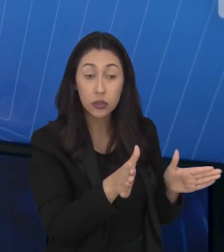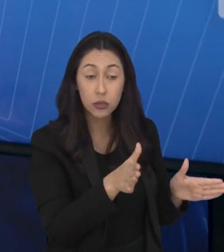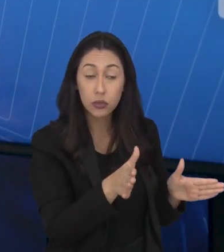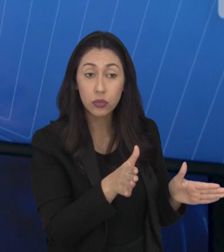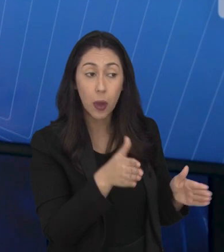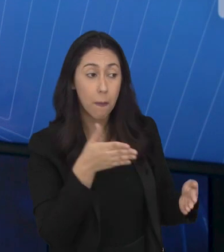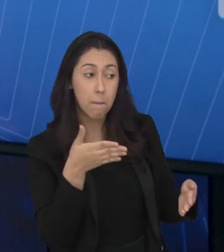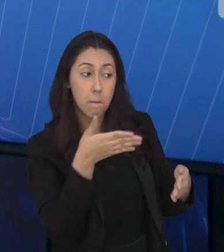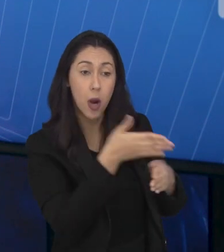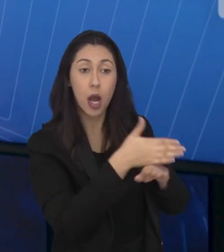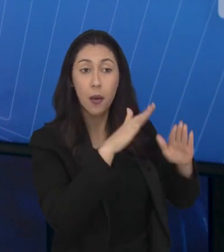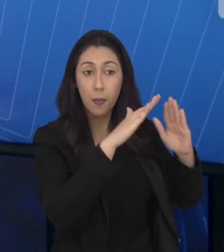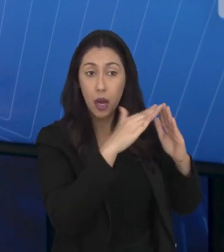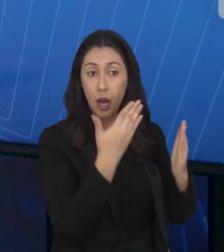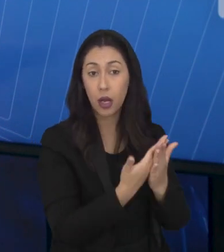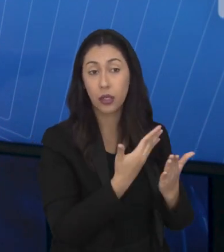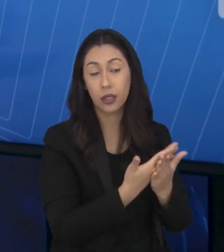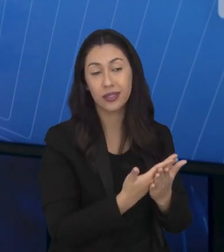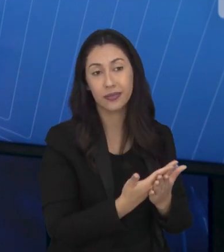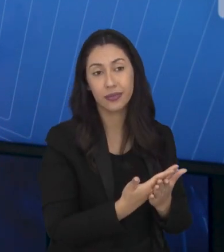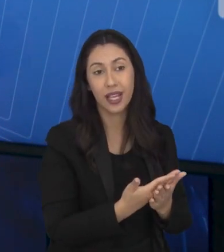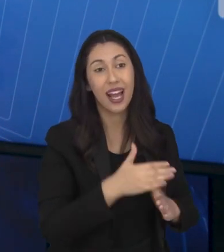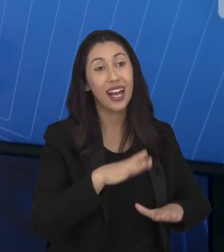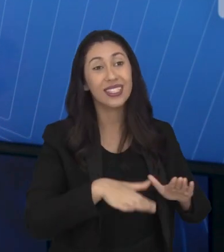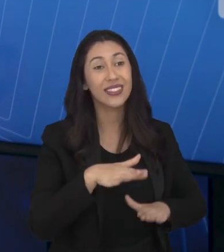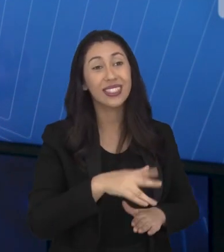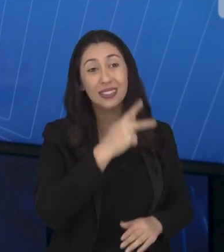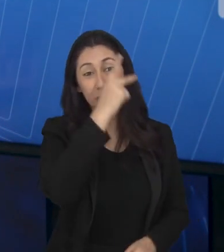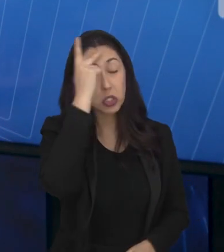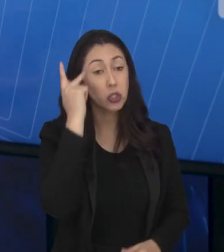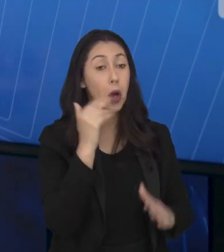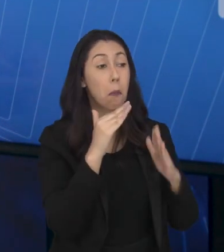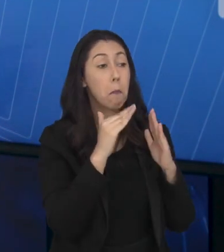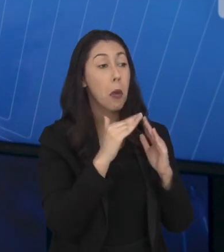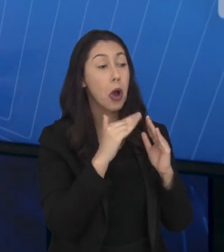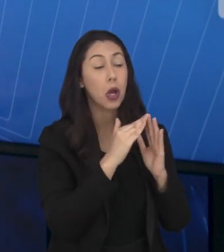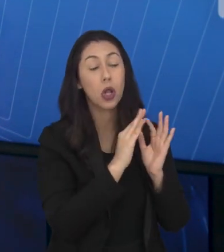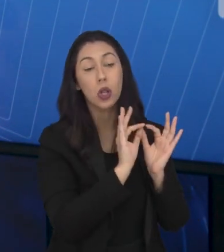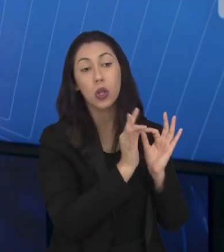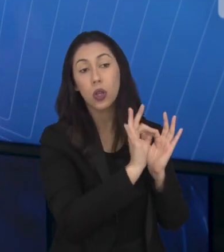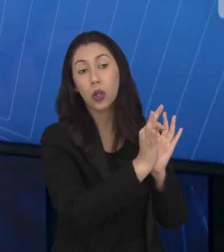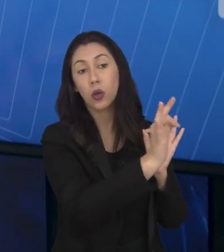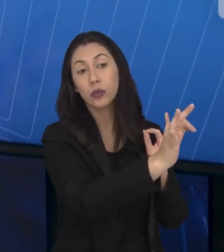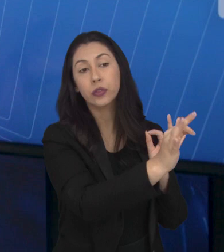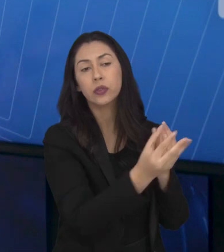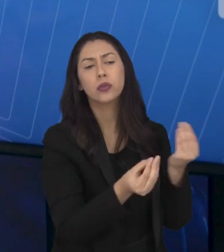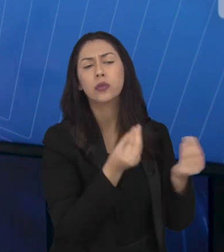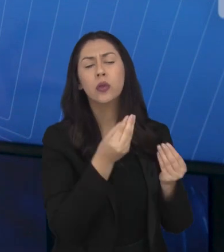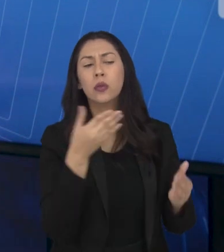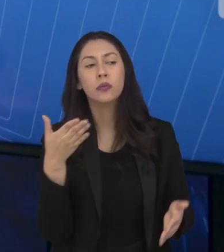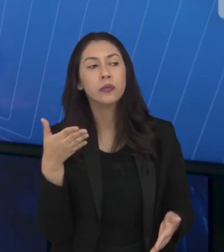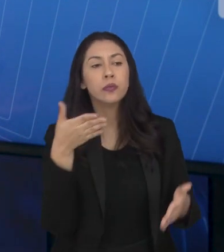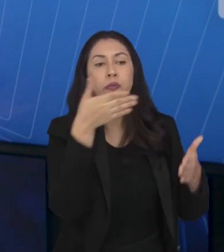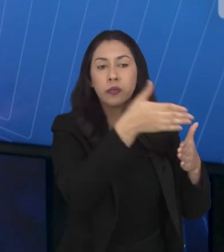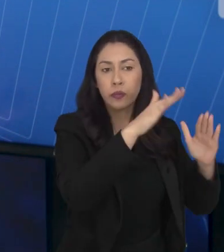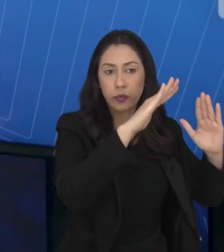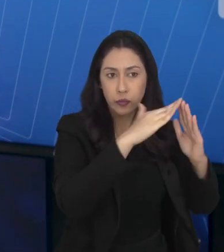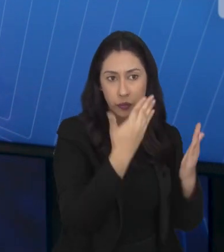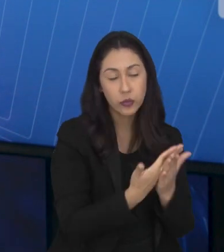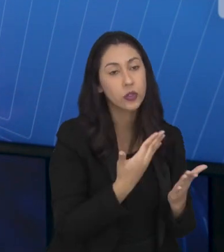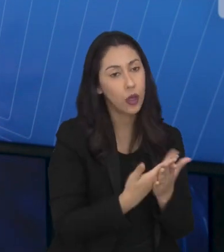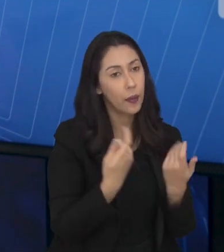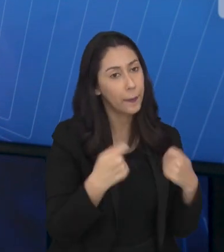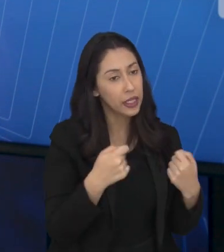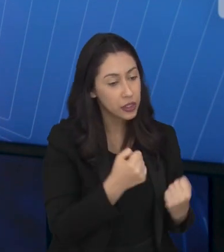escola, esse é o principal, que às vezes pode ter alguém que mora longe, então é esse acesso à escola é o